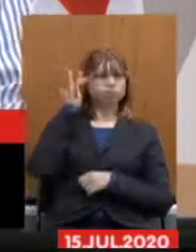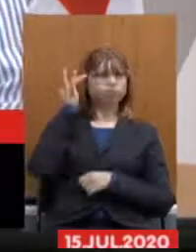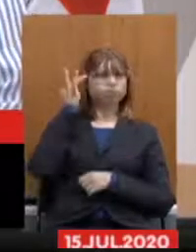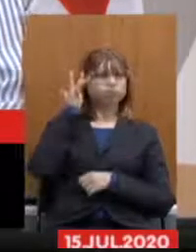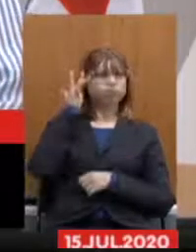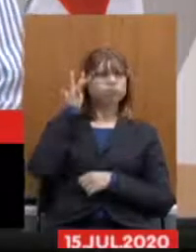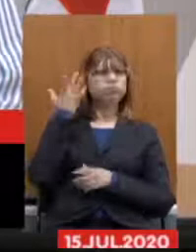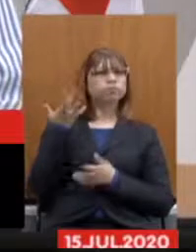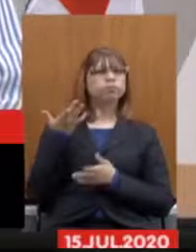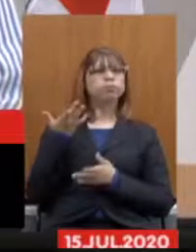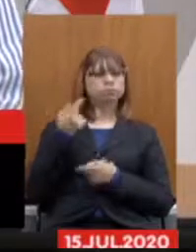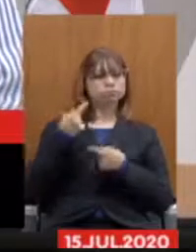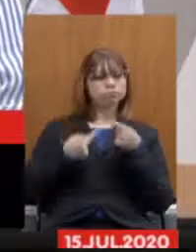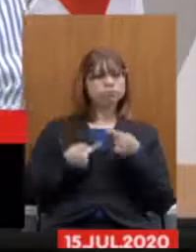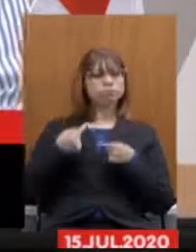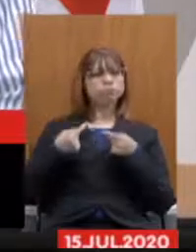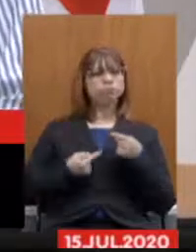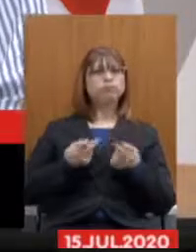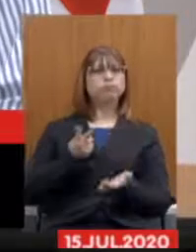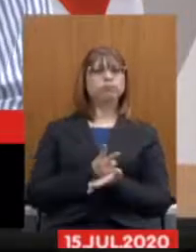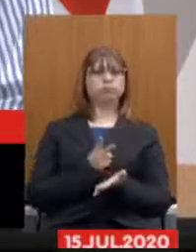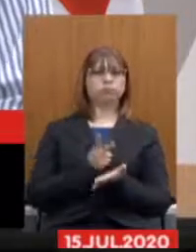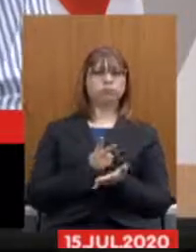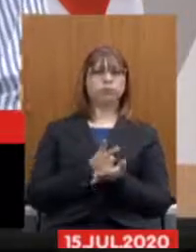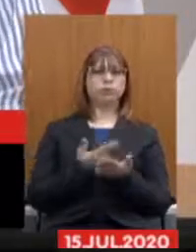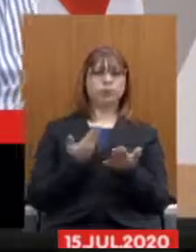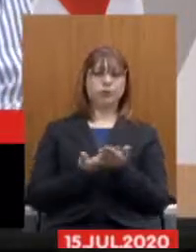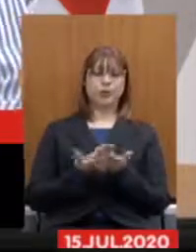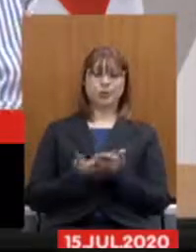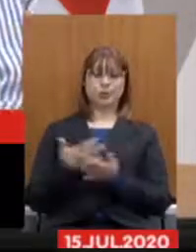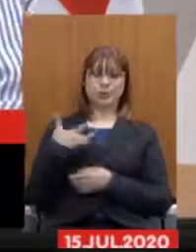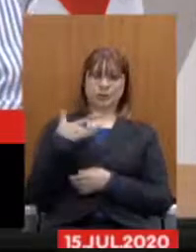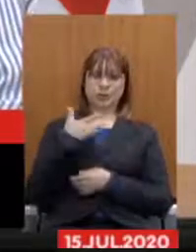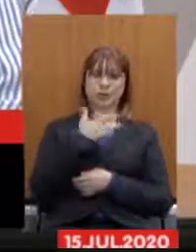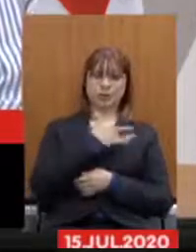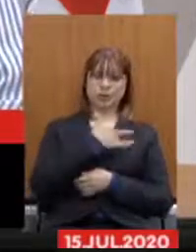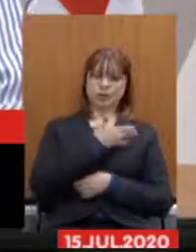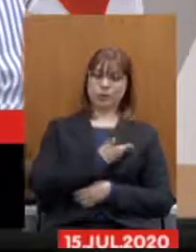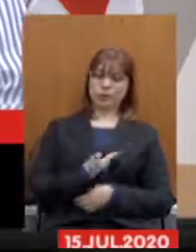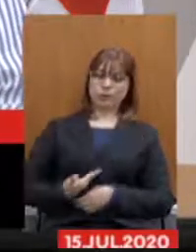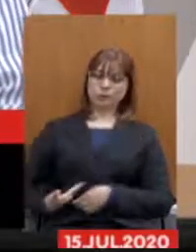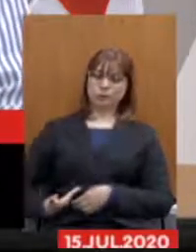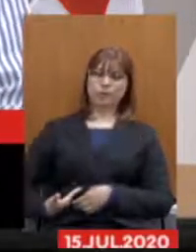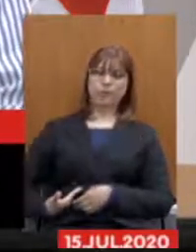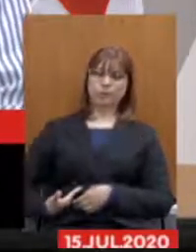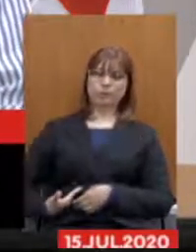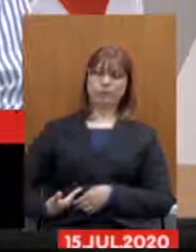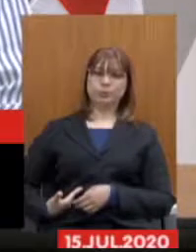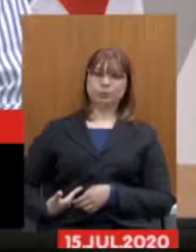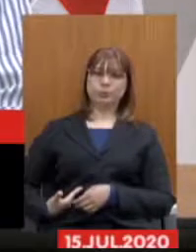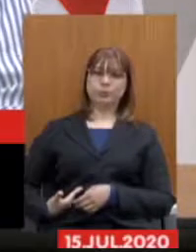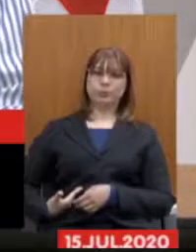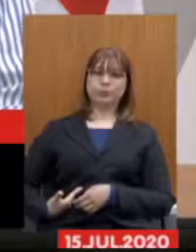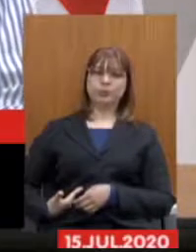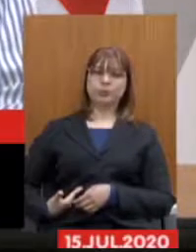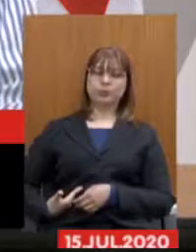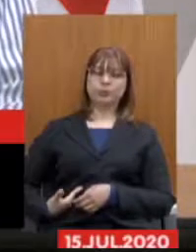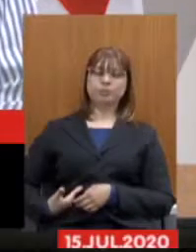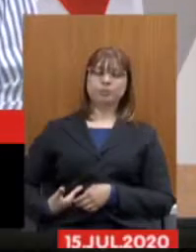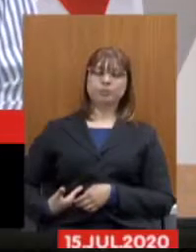fazer uma discussão mantendo a escola de saúde pública no patamar de formação